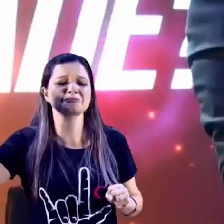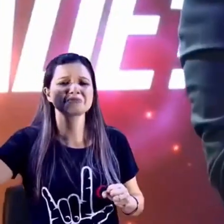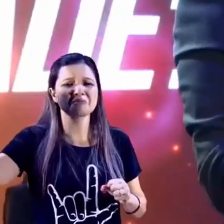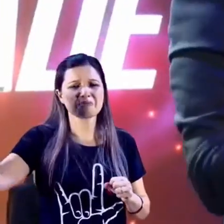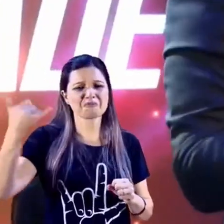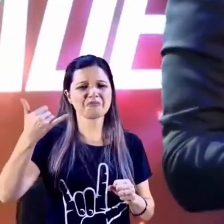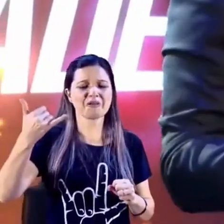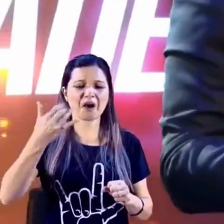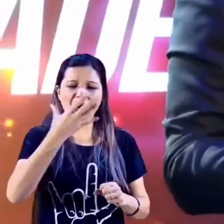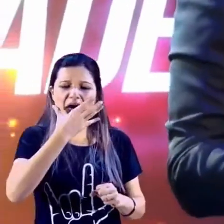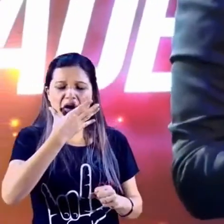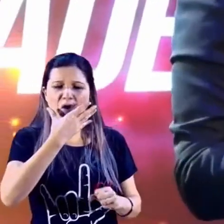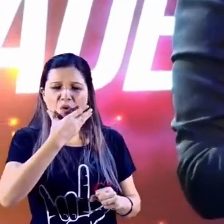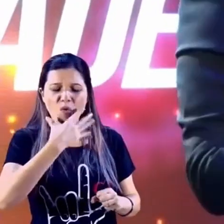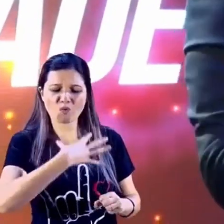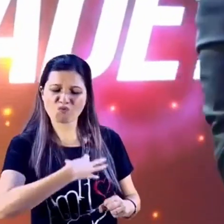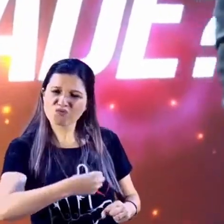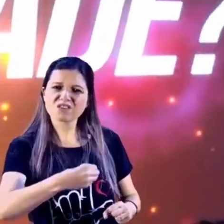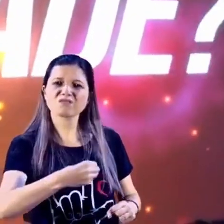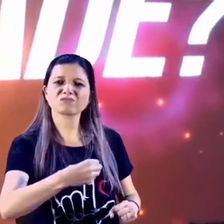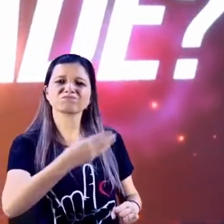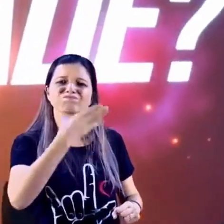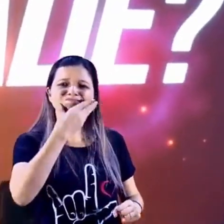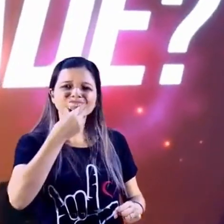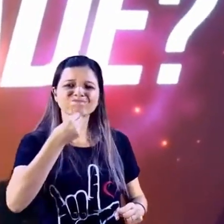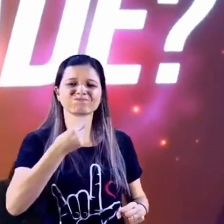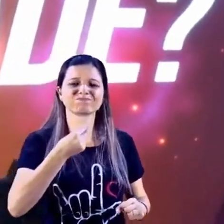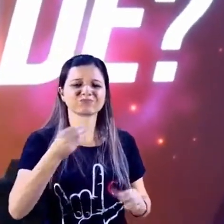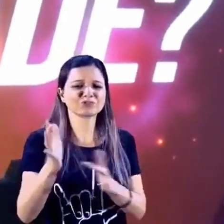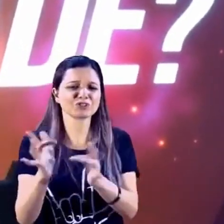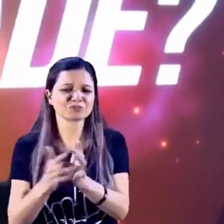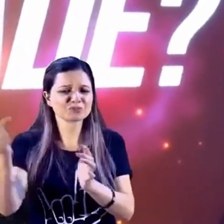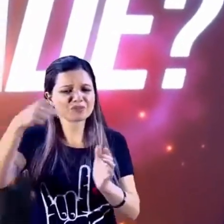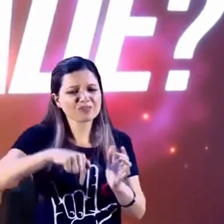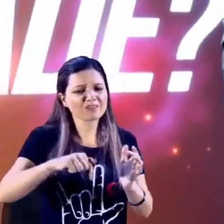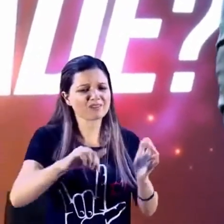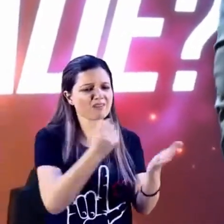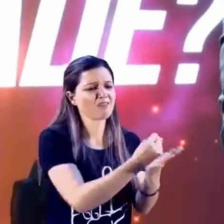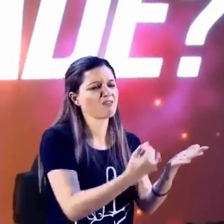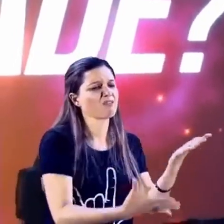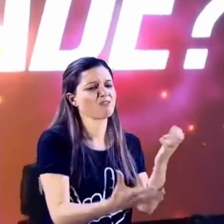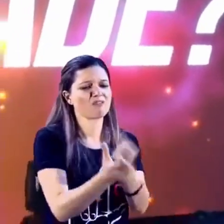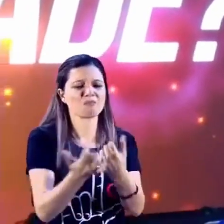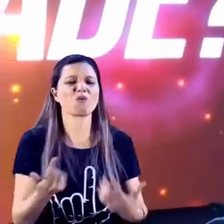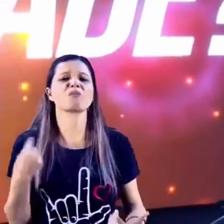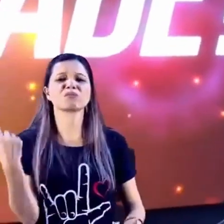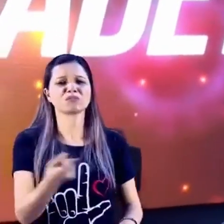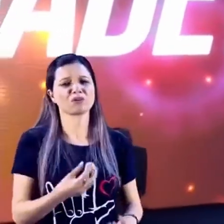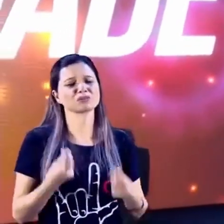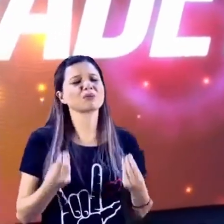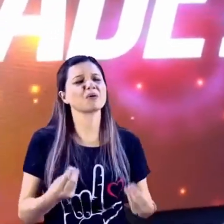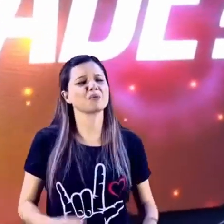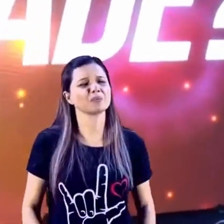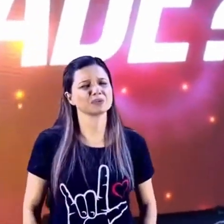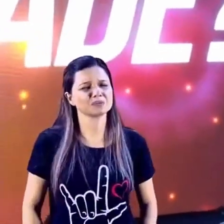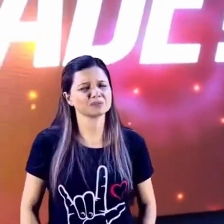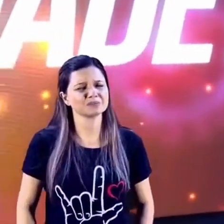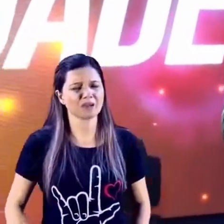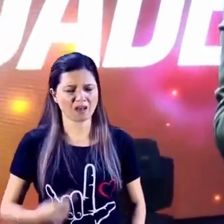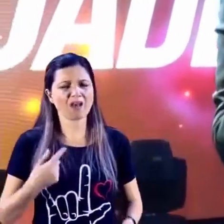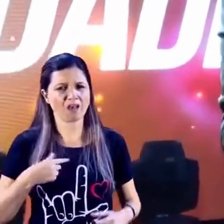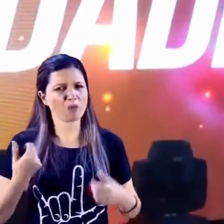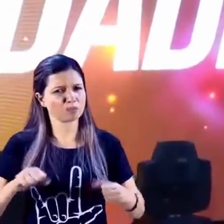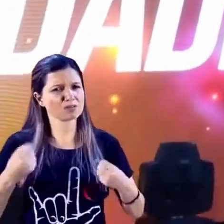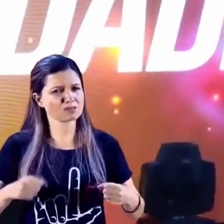crê, não pereça, mas tenha a vida eterna. Essa é a natureza de Deus. Como é que eu tenho que pensar, pastor Ciro? Baseado nas